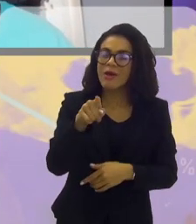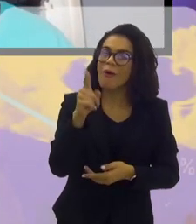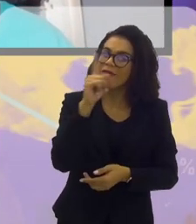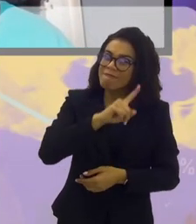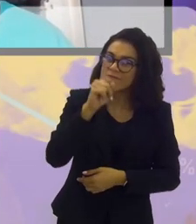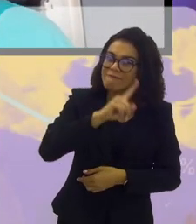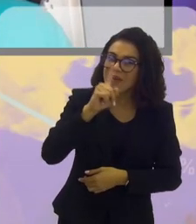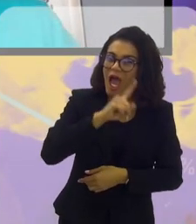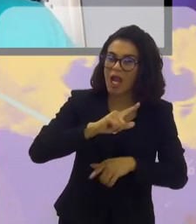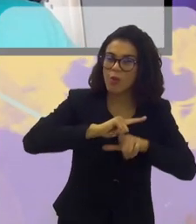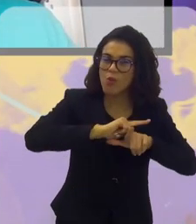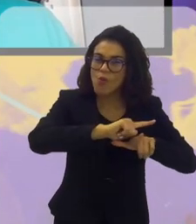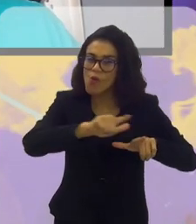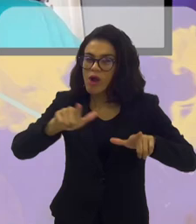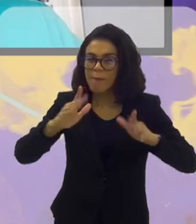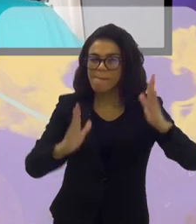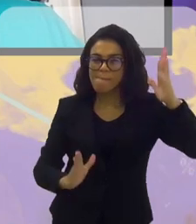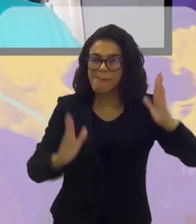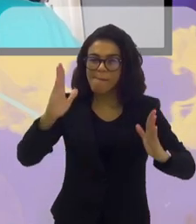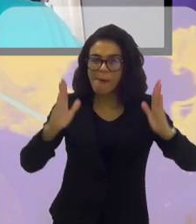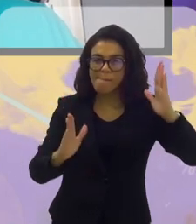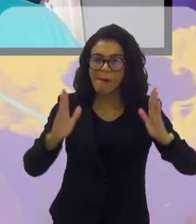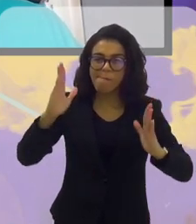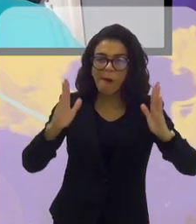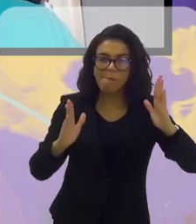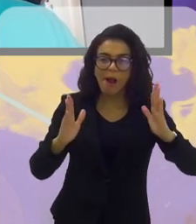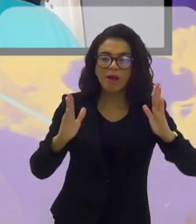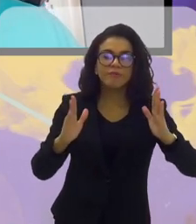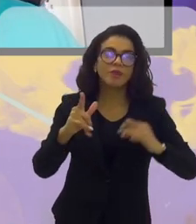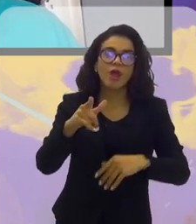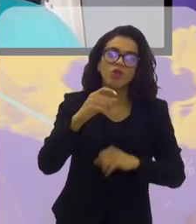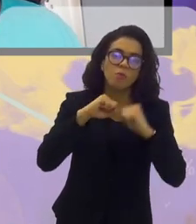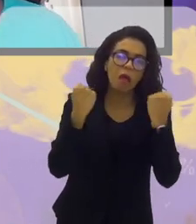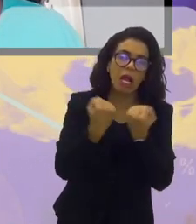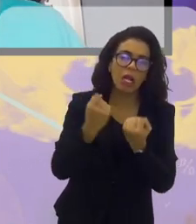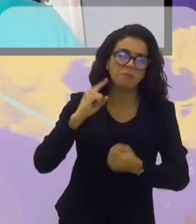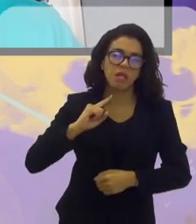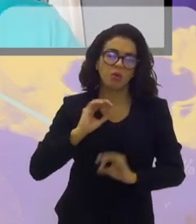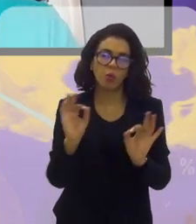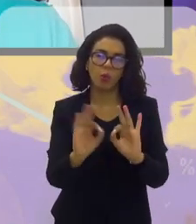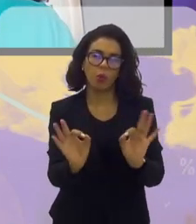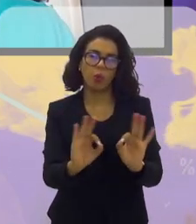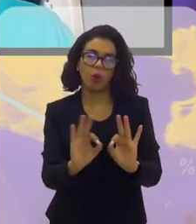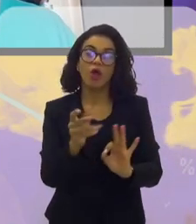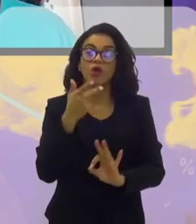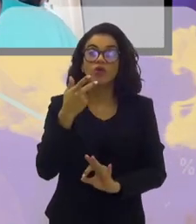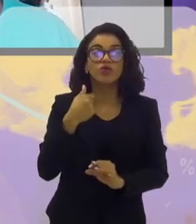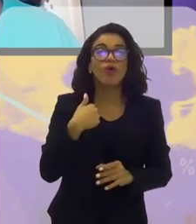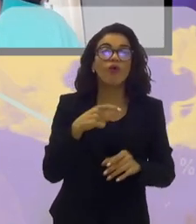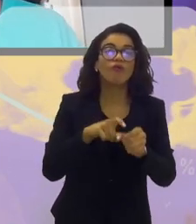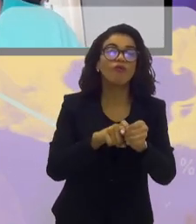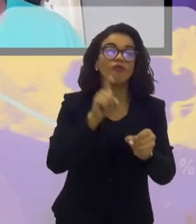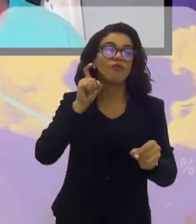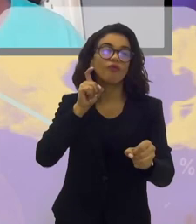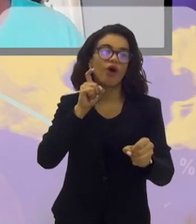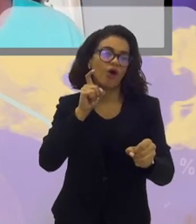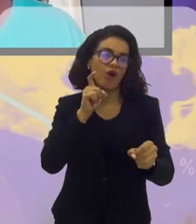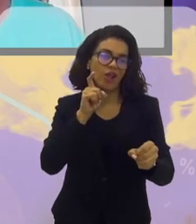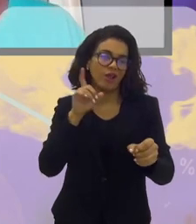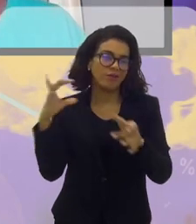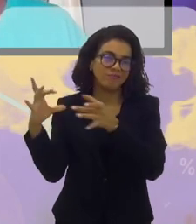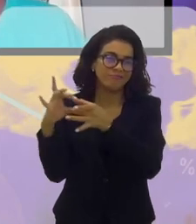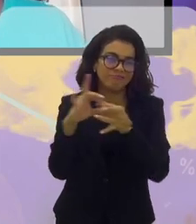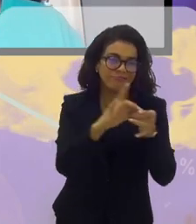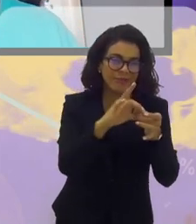é um gap. Eu não estou falando especificamente de nenhum caso específico do Maracanã, do Mineirão, Não, porque como eu estou fora